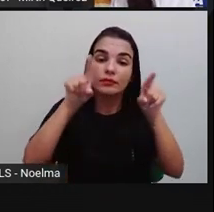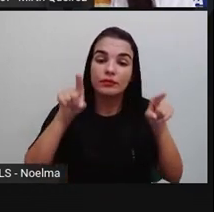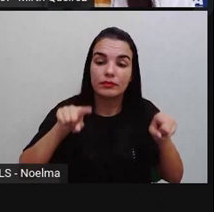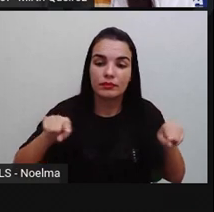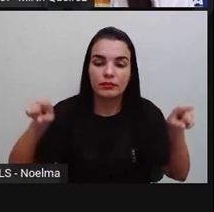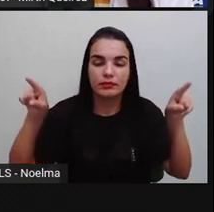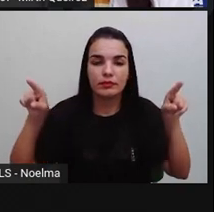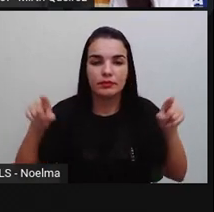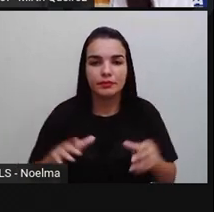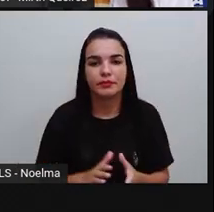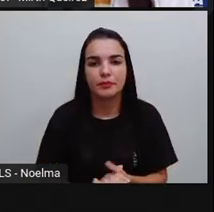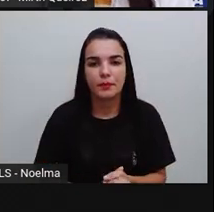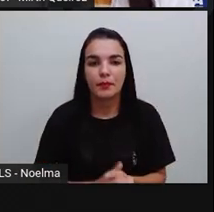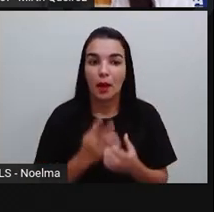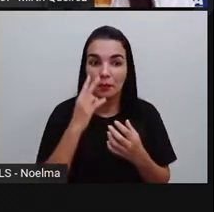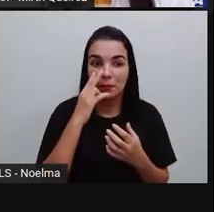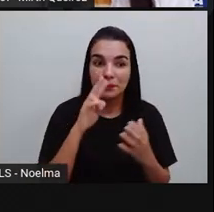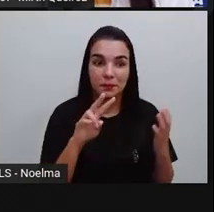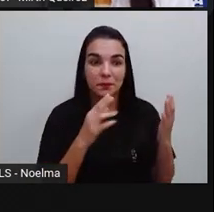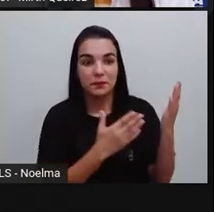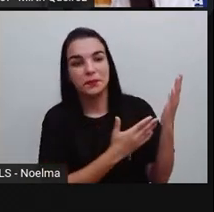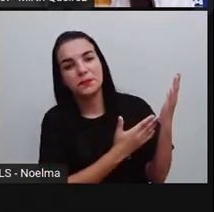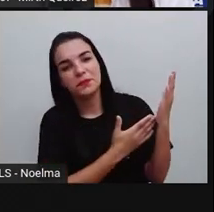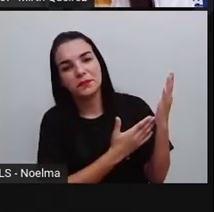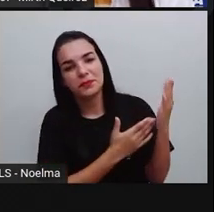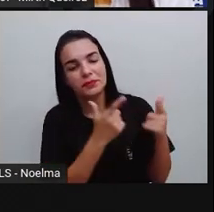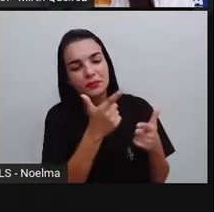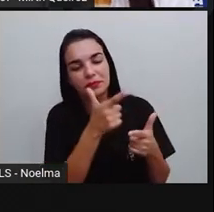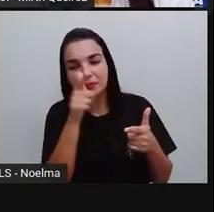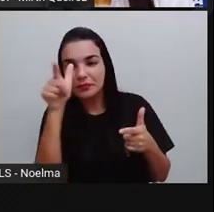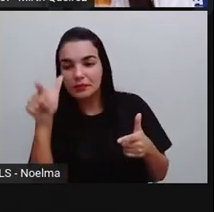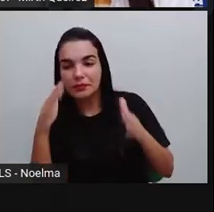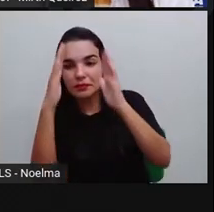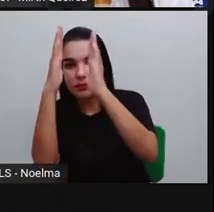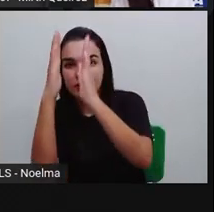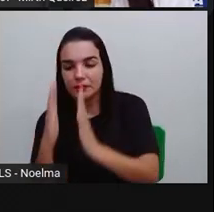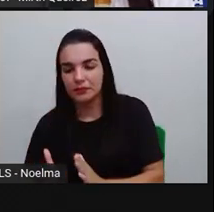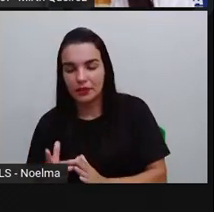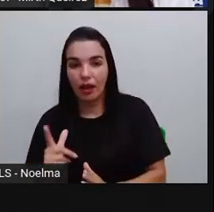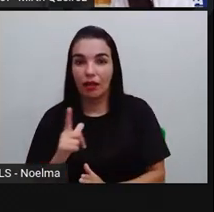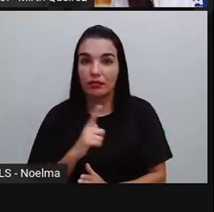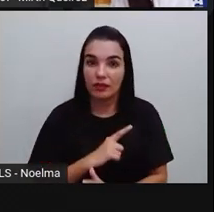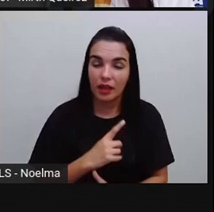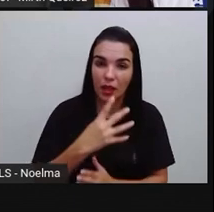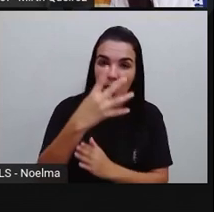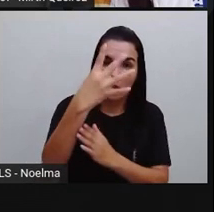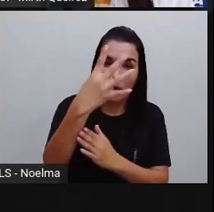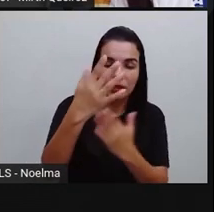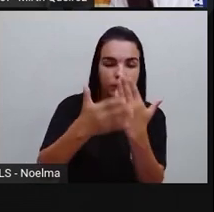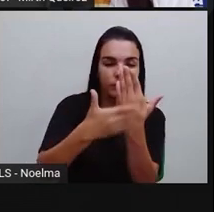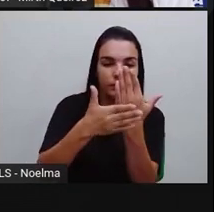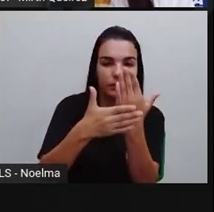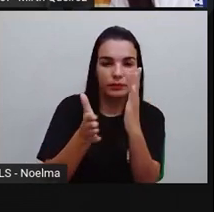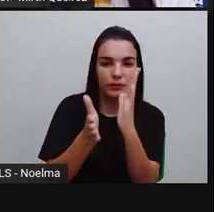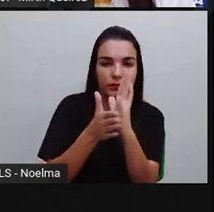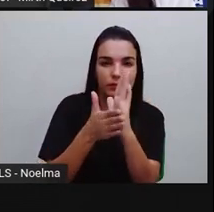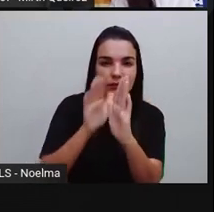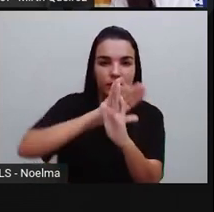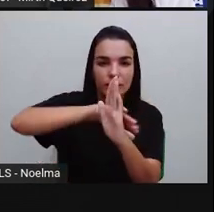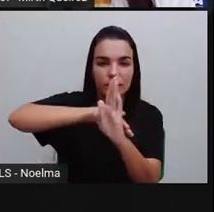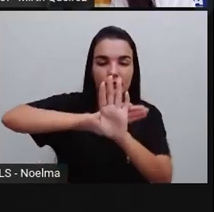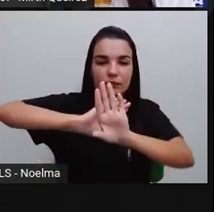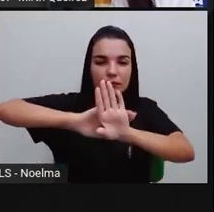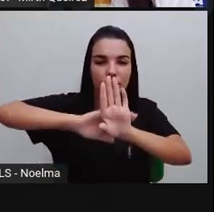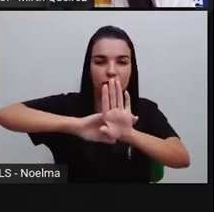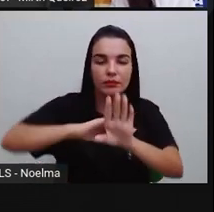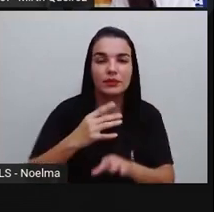Diferente aqui do retângulo, né? Uma figura geométrica que apresenta quatro lados, um, dois, três, quatro, desses